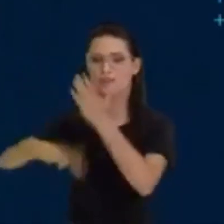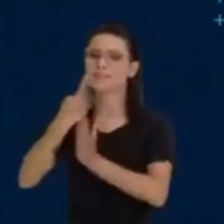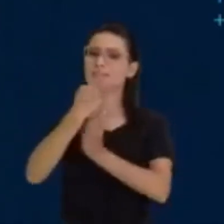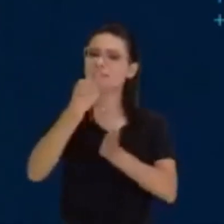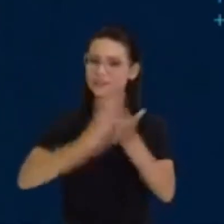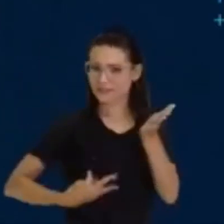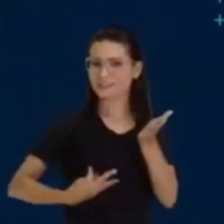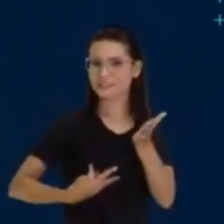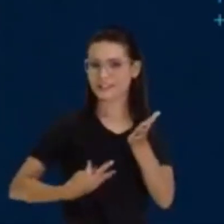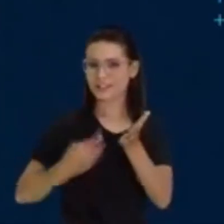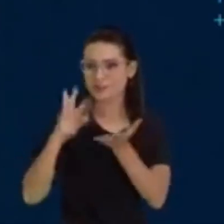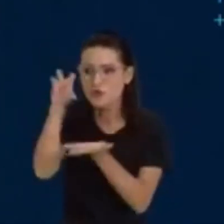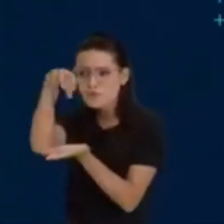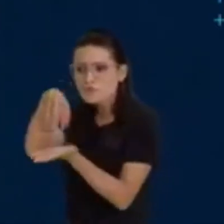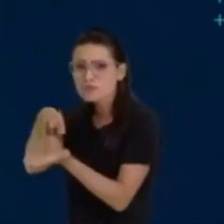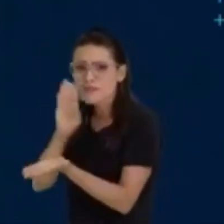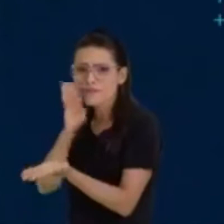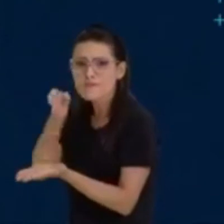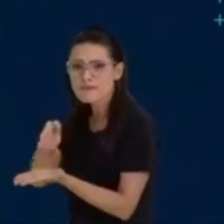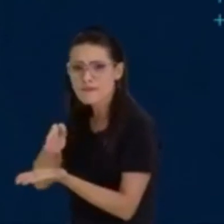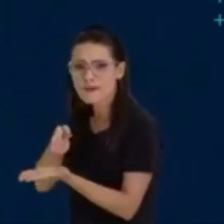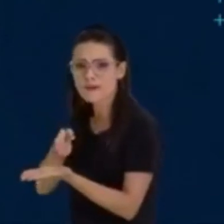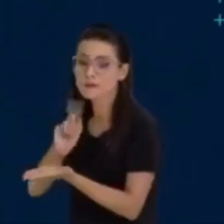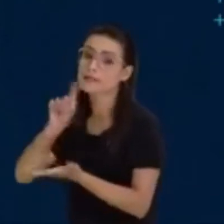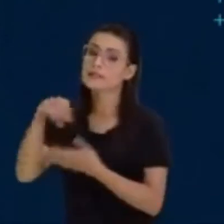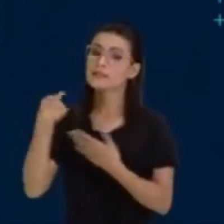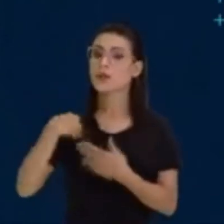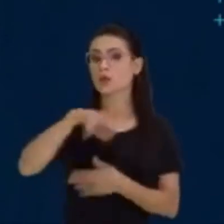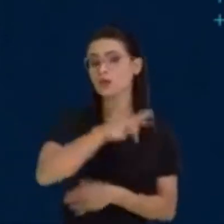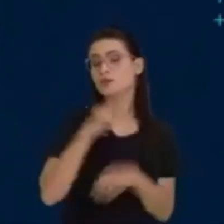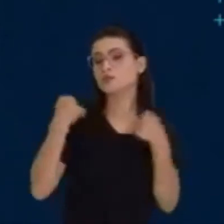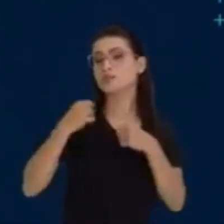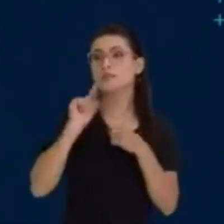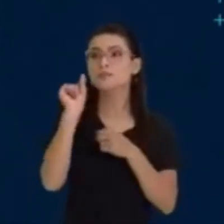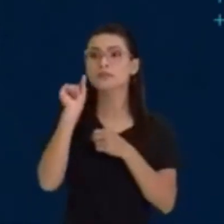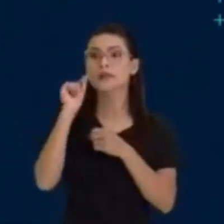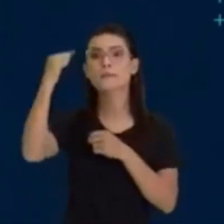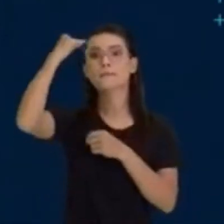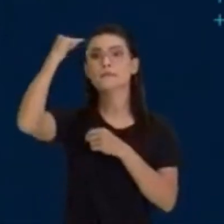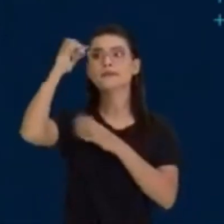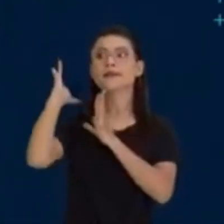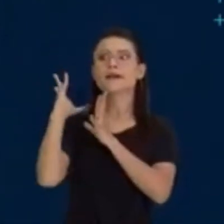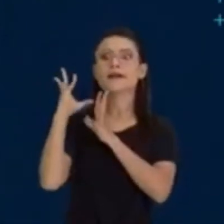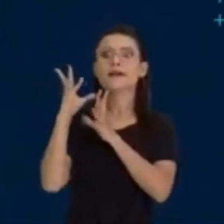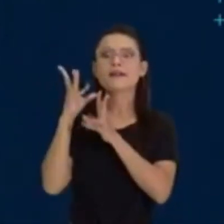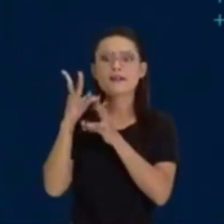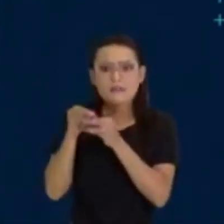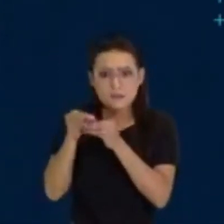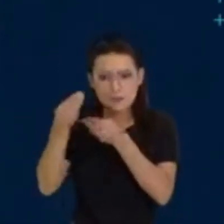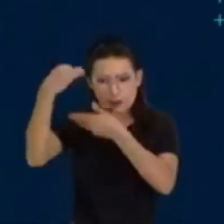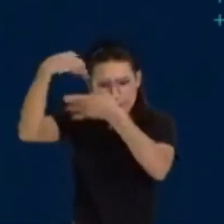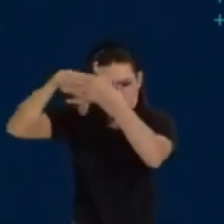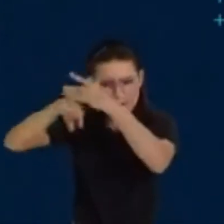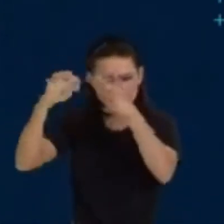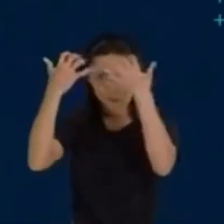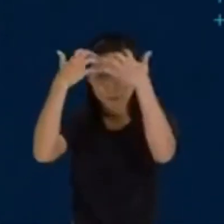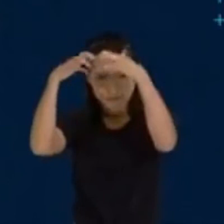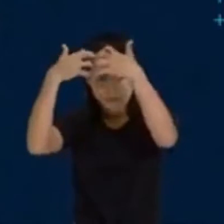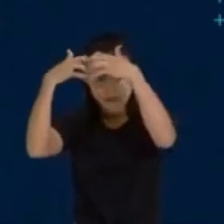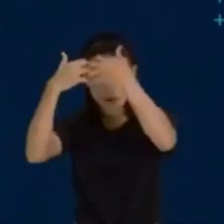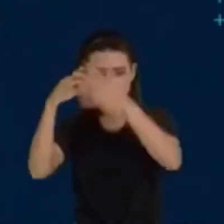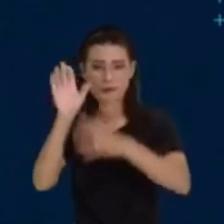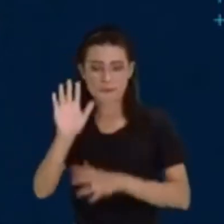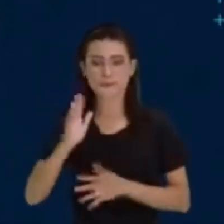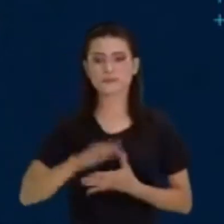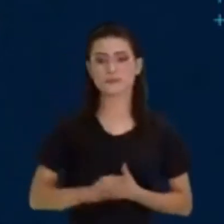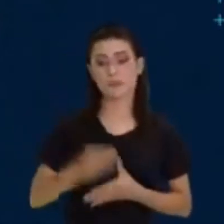Nós, então, precisamos resumir a ideia na nossa mente. Essa tirinha que nós lemos, ela vai